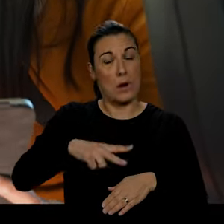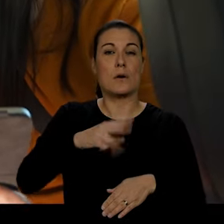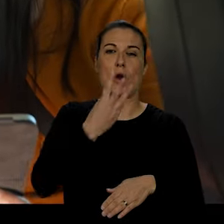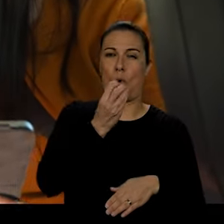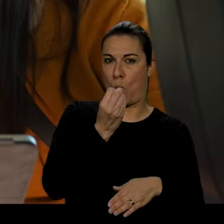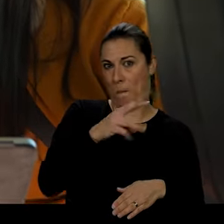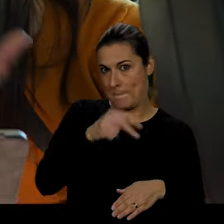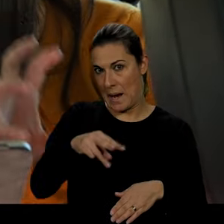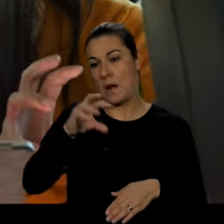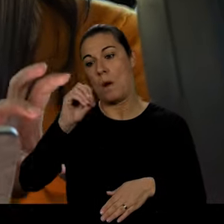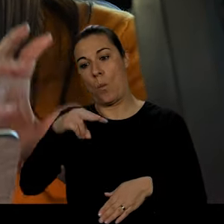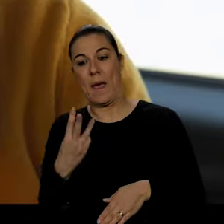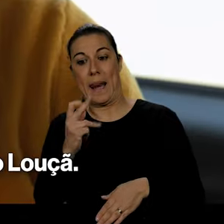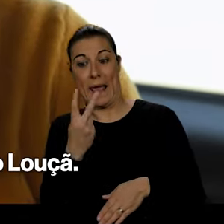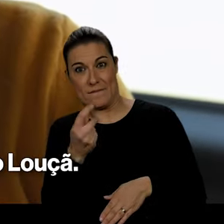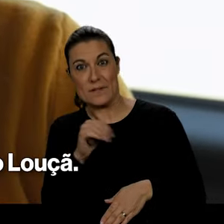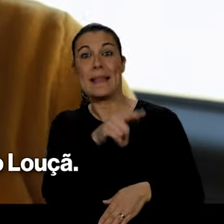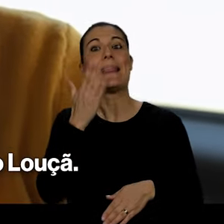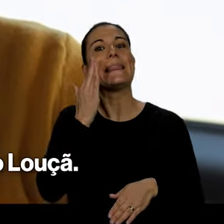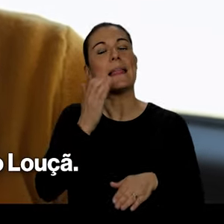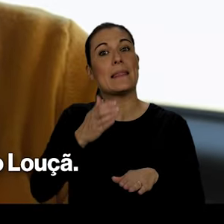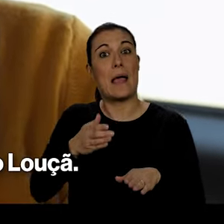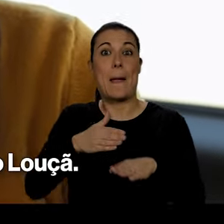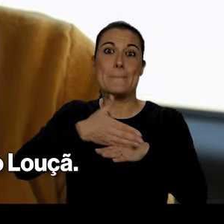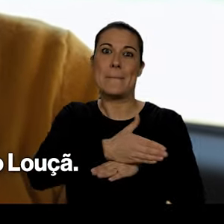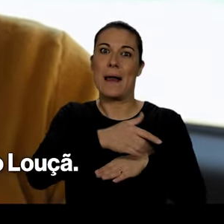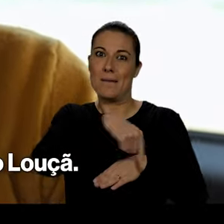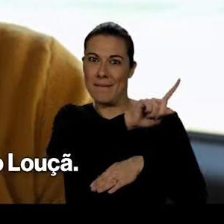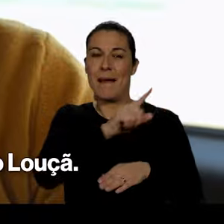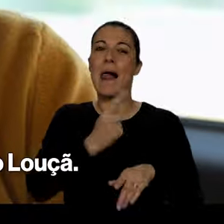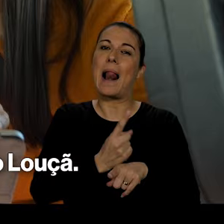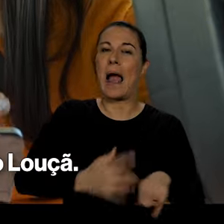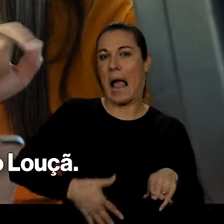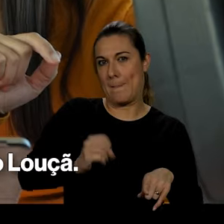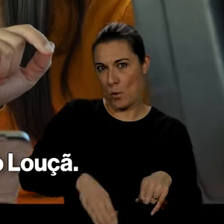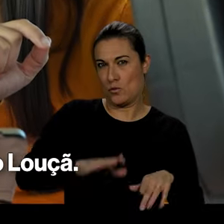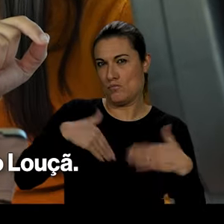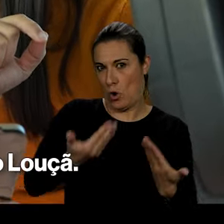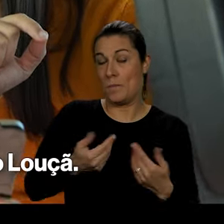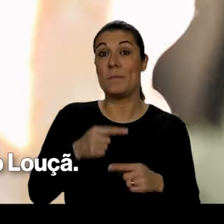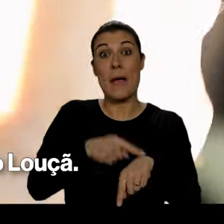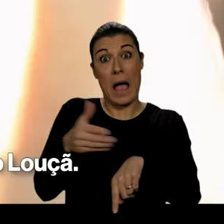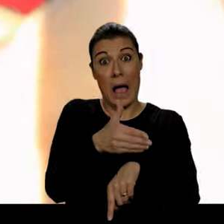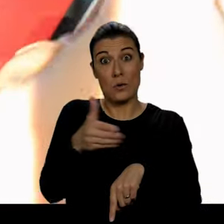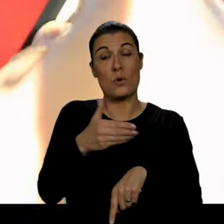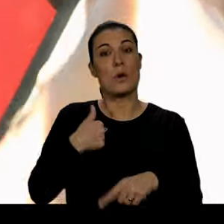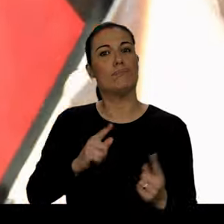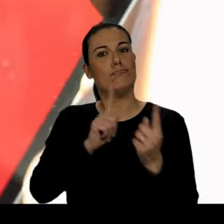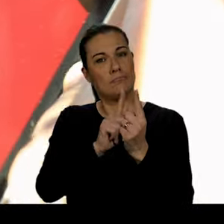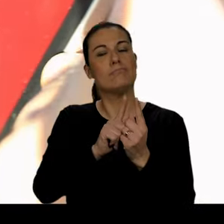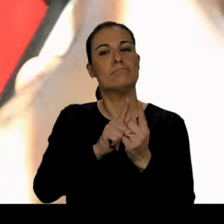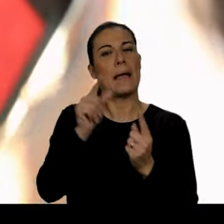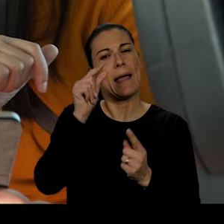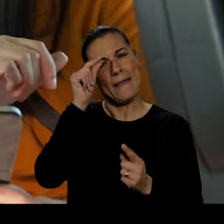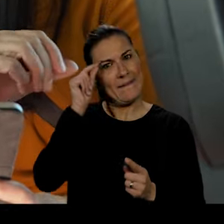para tentar fazer aborto em alto mar. E foi nessa altura que pela primeira vez conheci o Luceno. O Sr. Primeiro